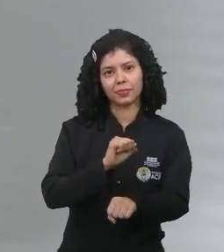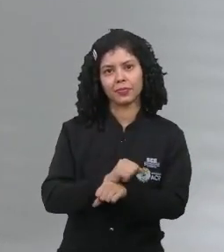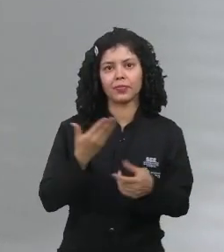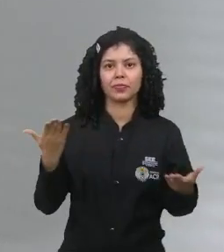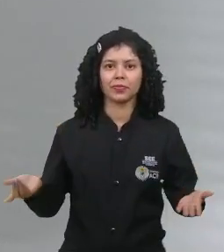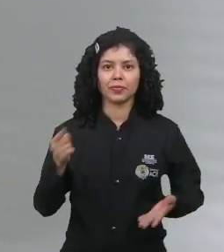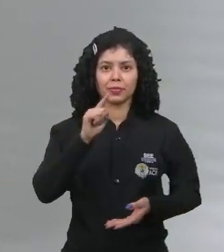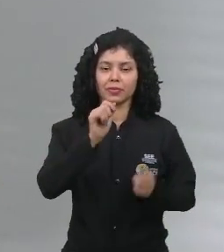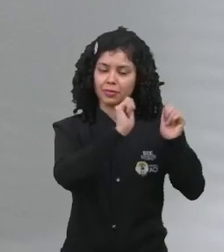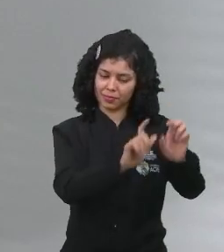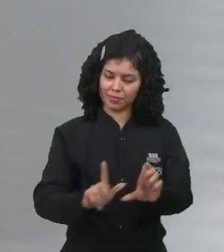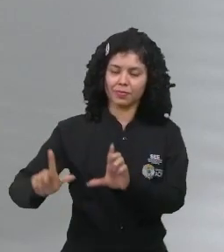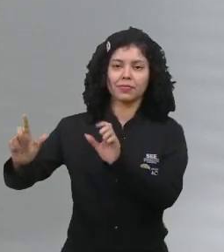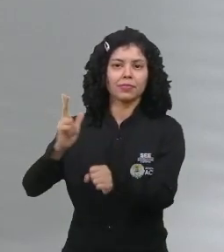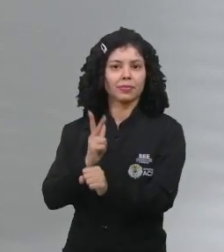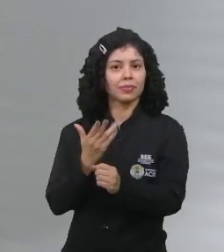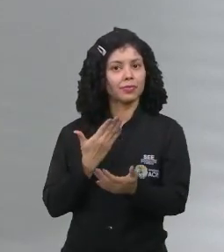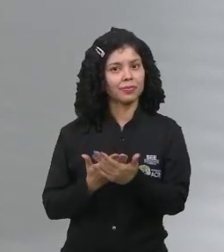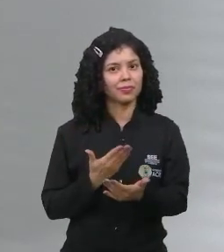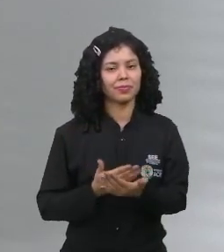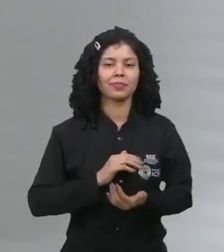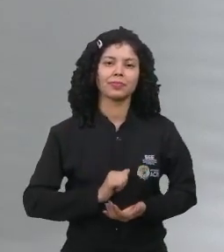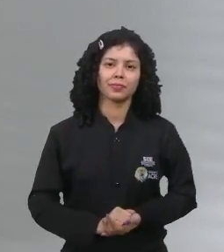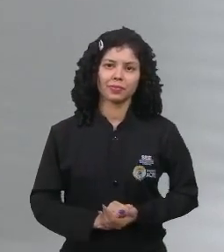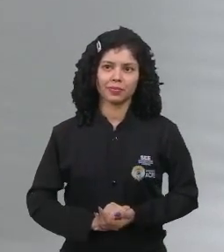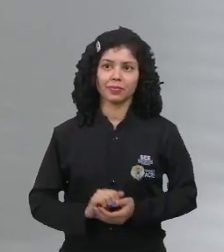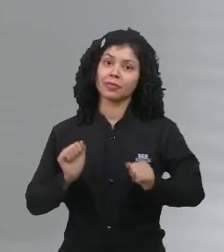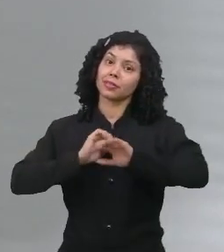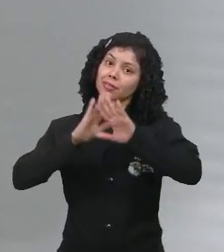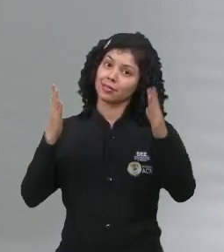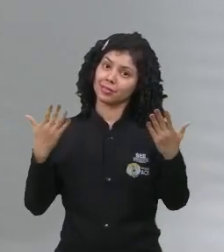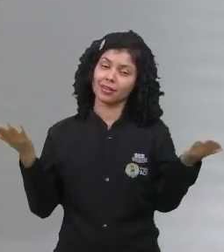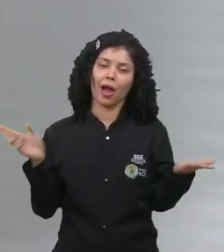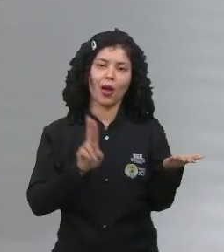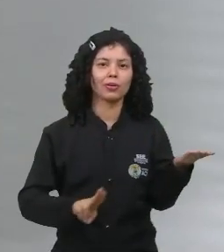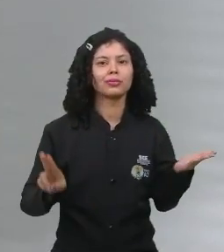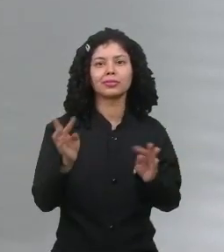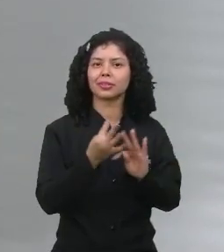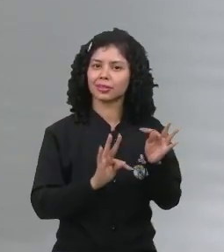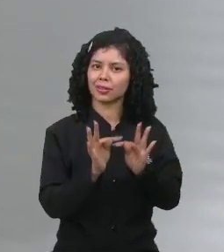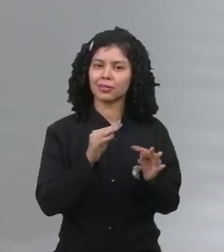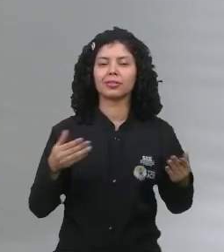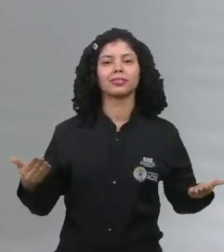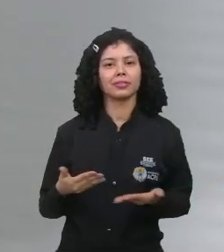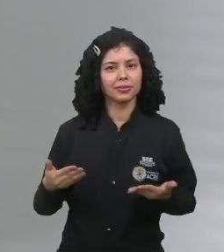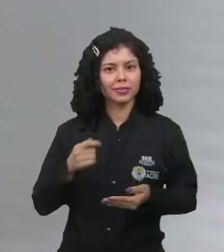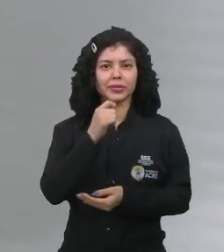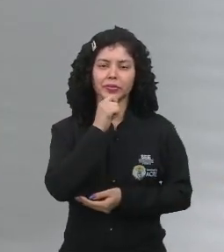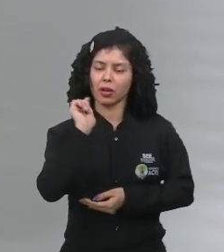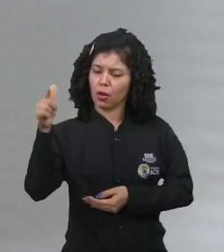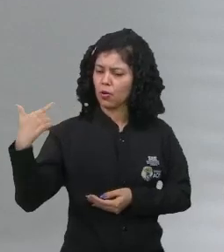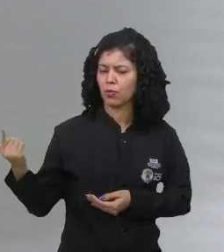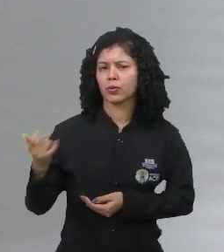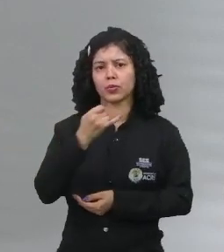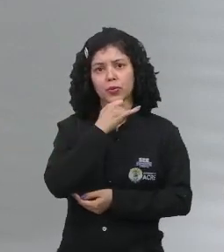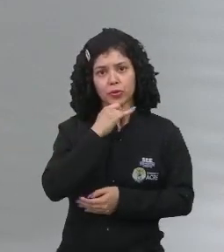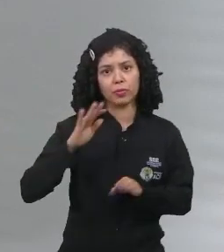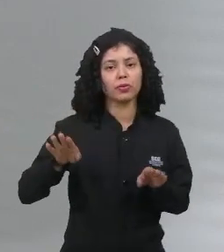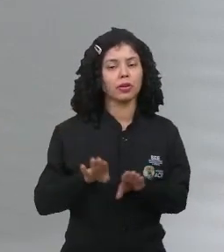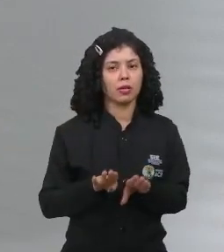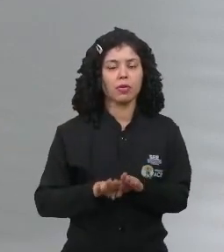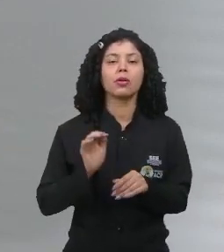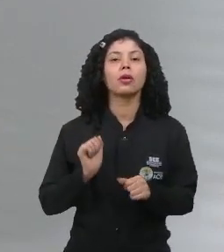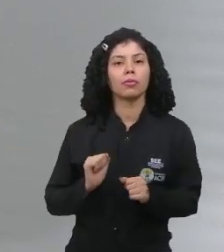você está acompanhando esta minha videoaula, graças ao uso da tecnologia e dentre outros exemplos que eu